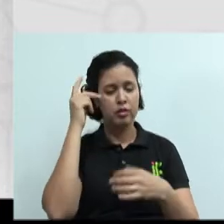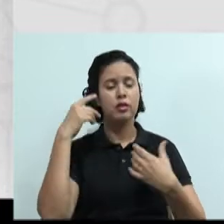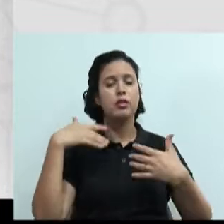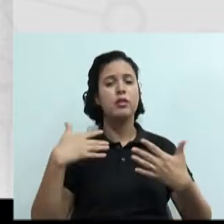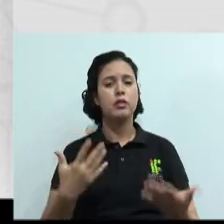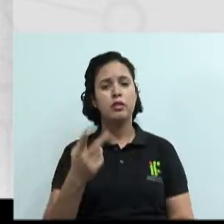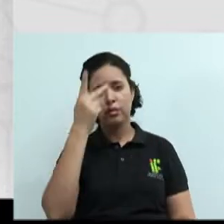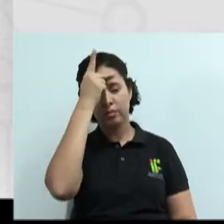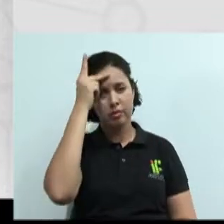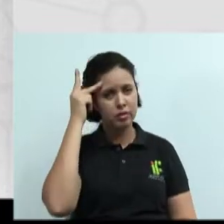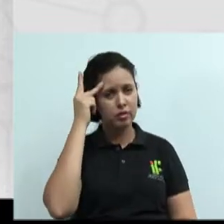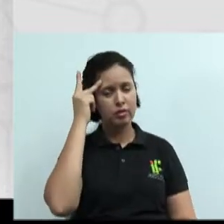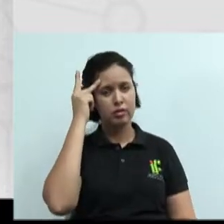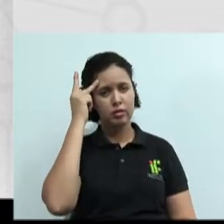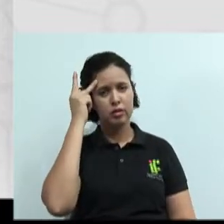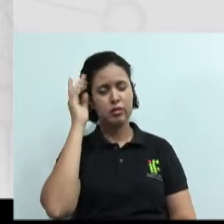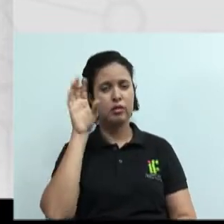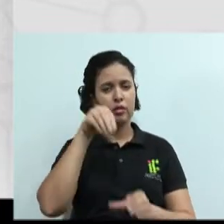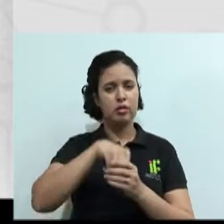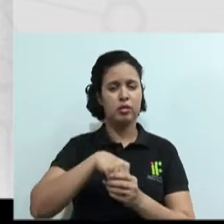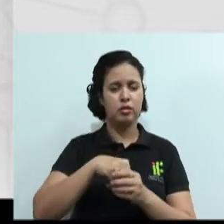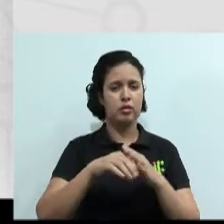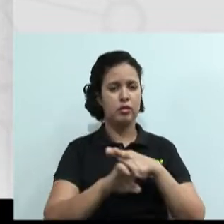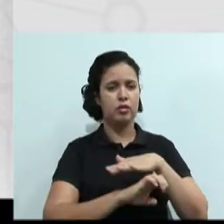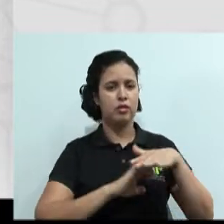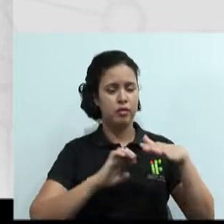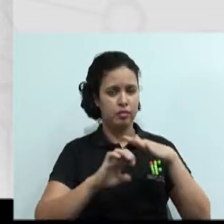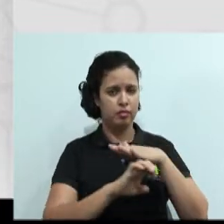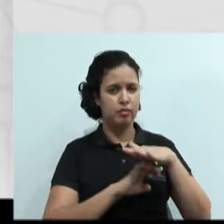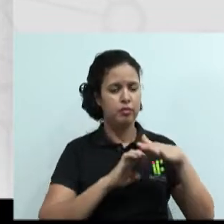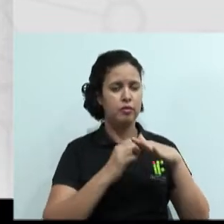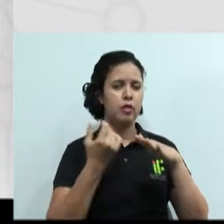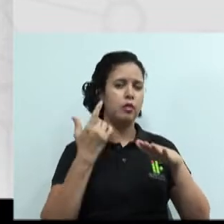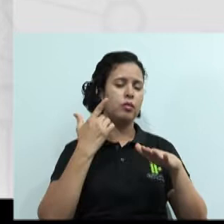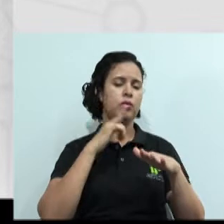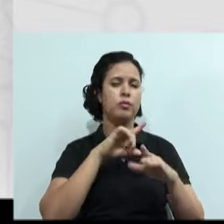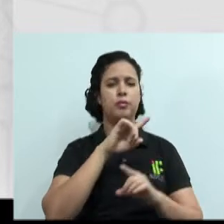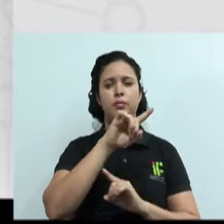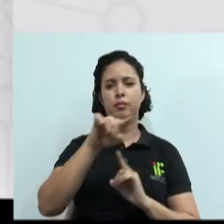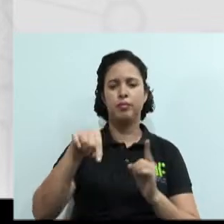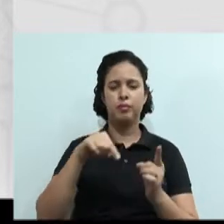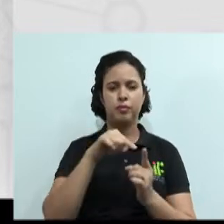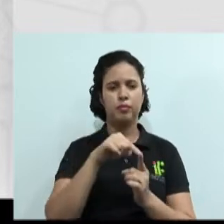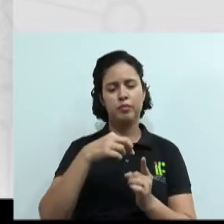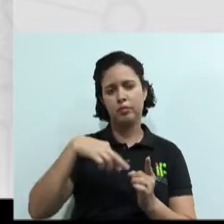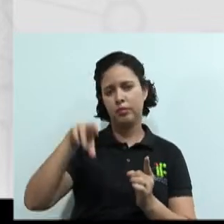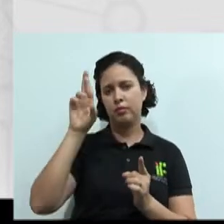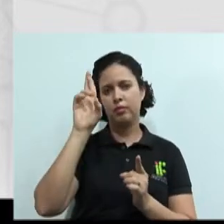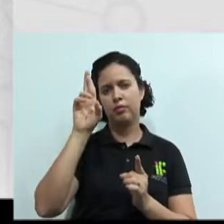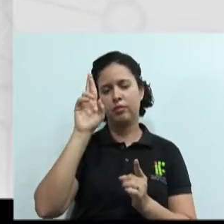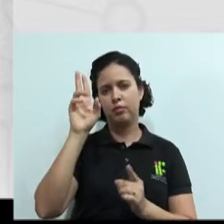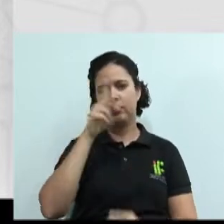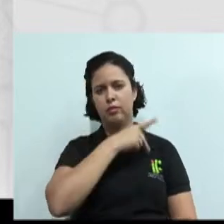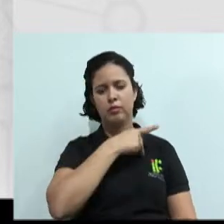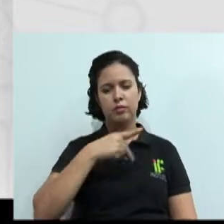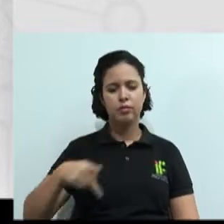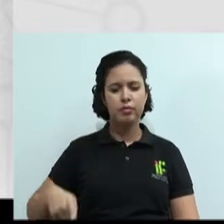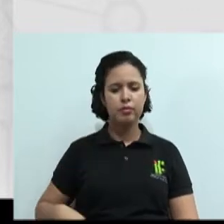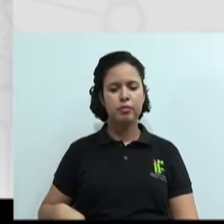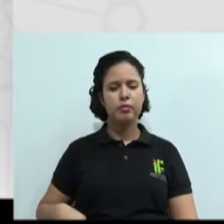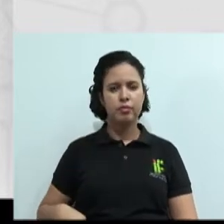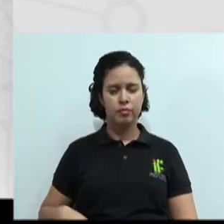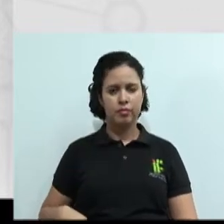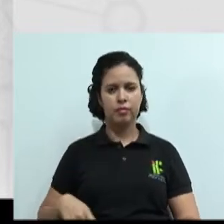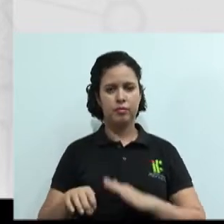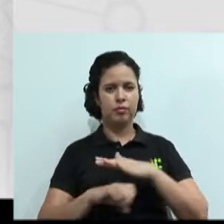as pessoas se comportando dentro das empresas é que vão alcançar os resultados que o proprietário, que o presidente da empresa espera.